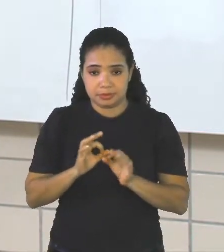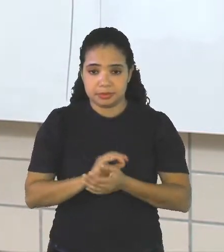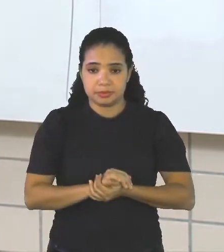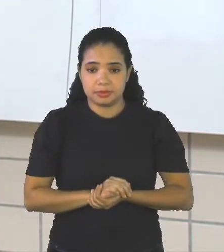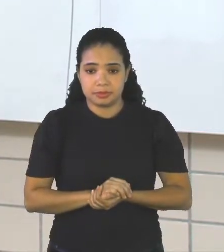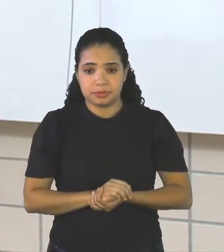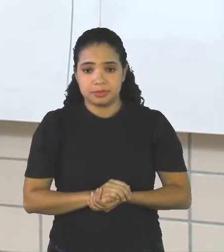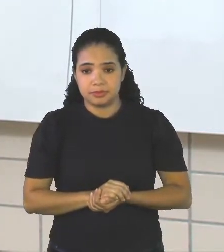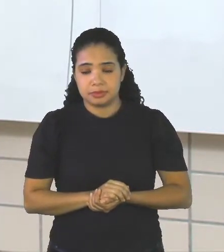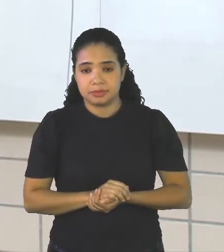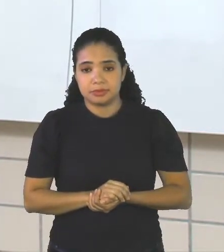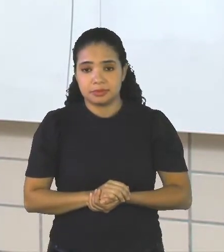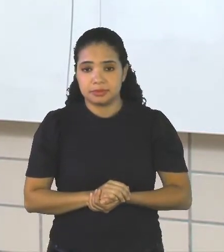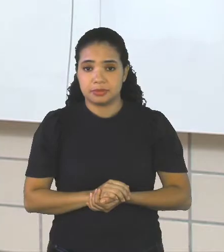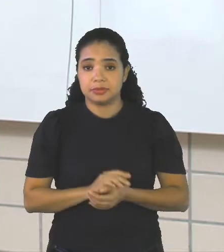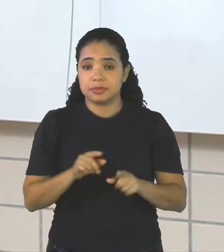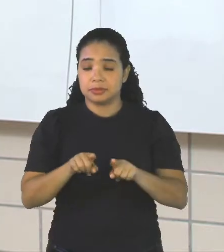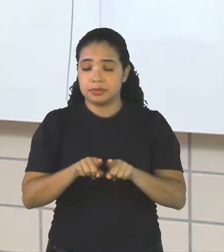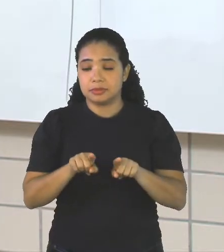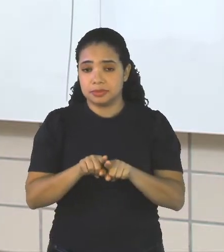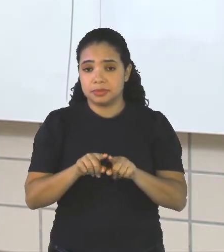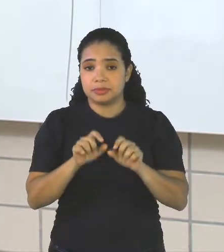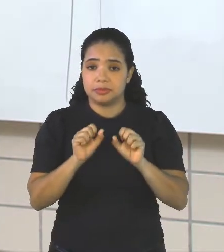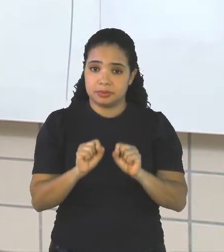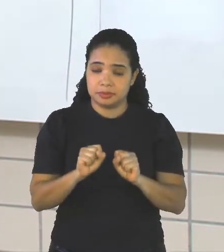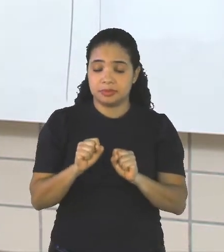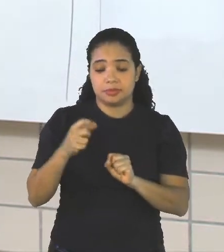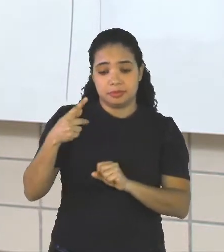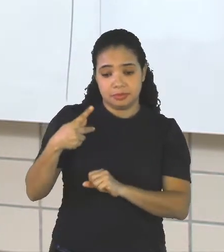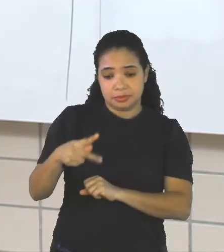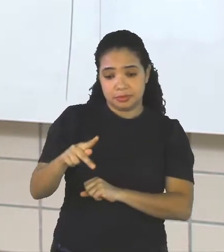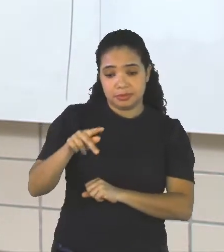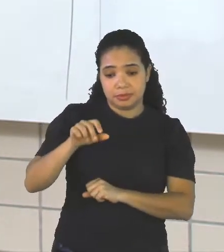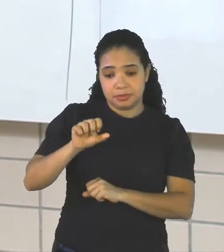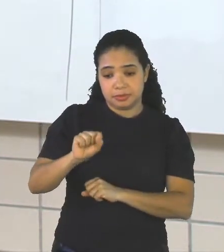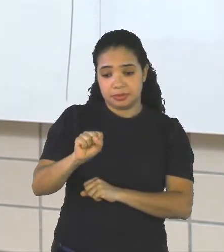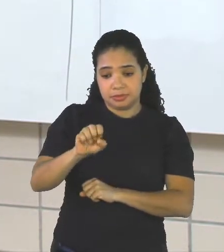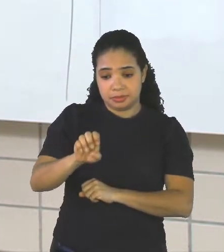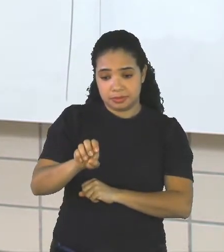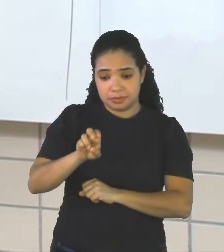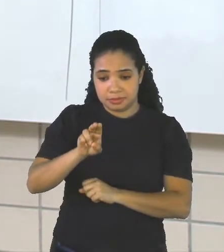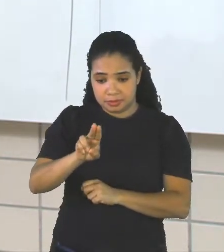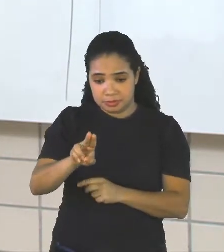Nem de gênero Porque ele pode ser seu Ou sua Ok?